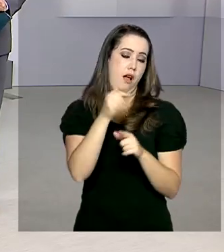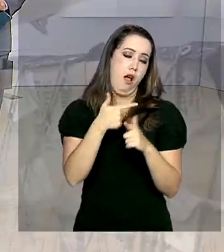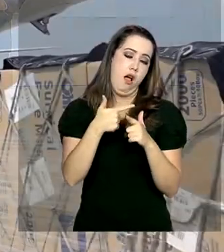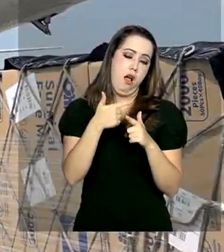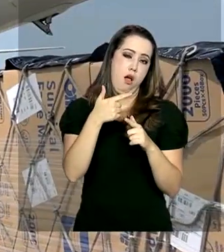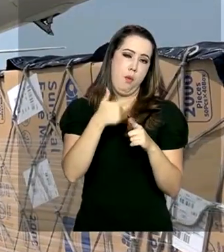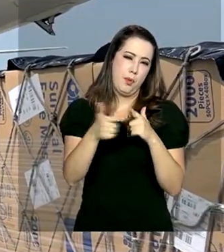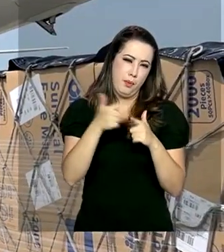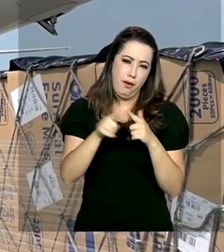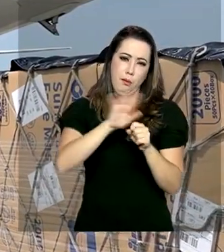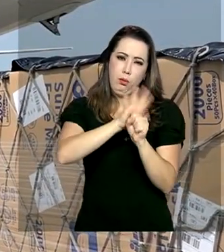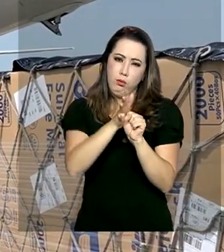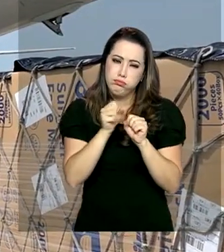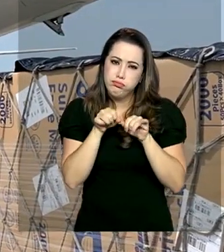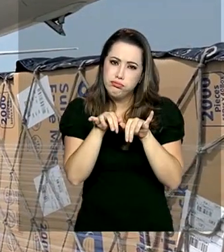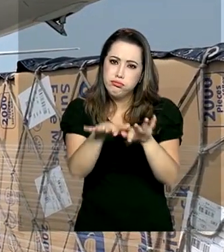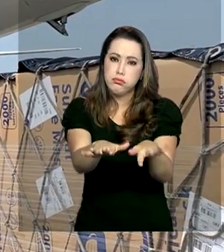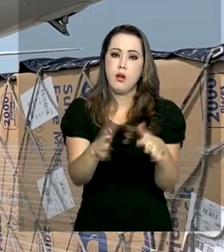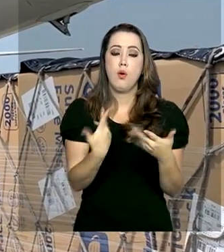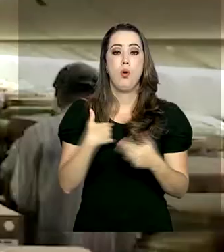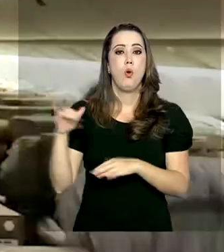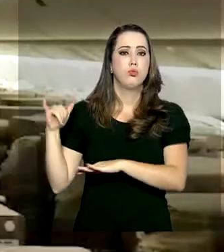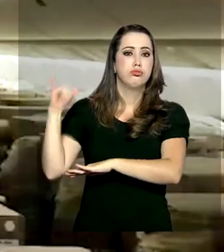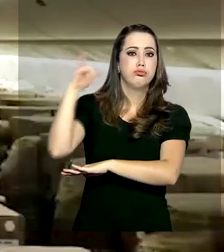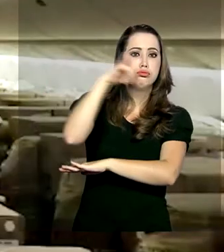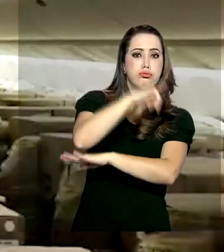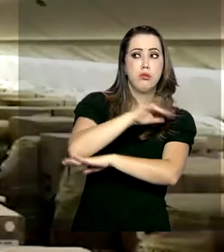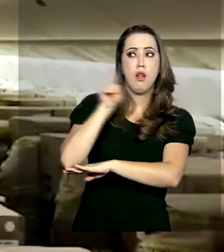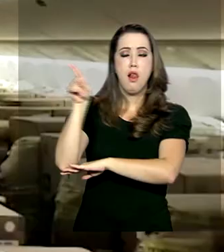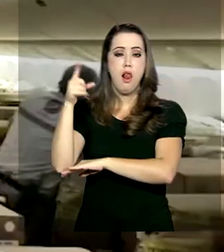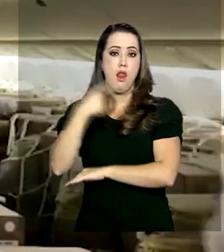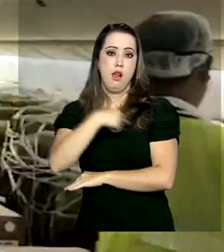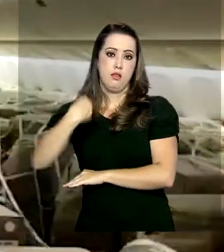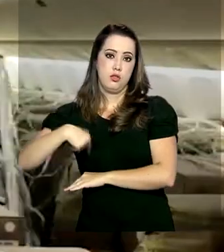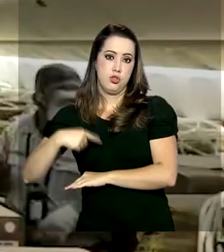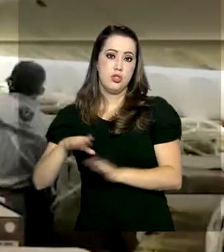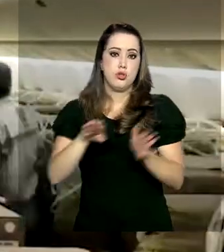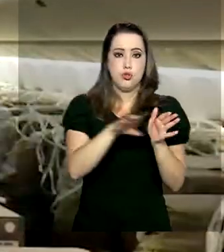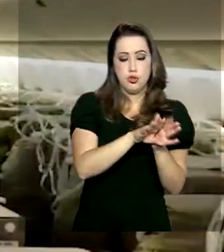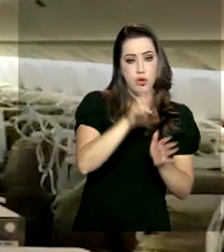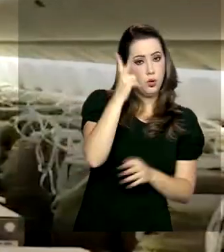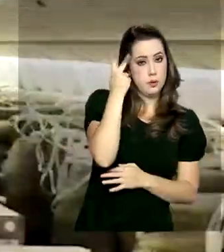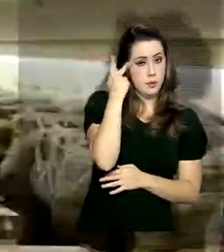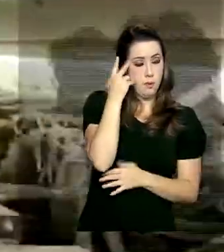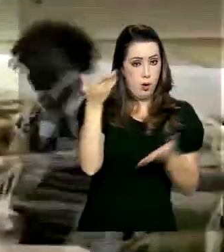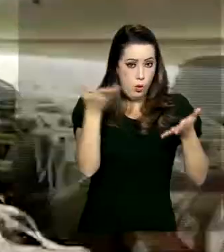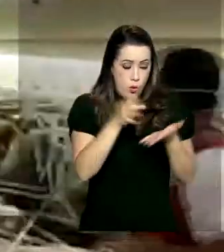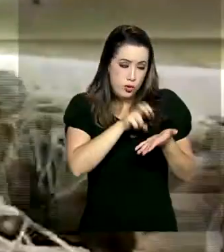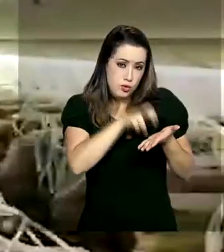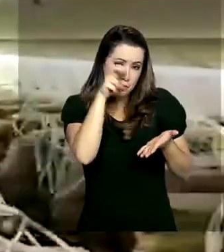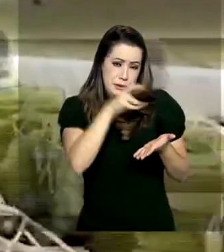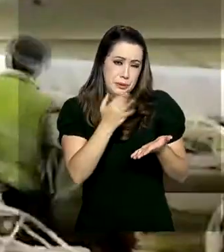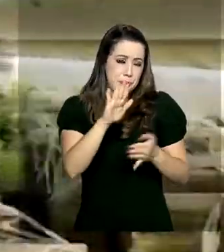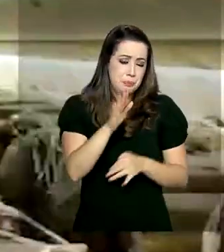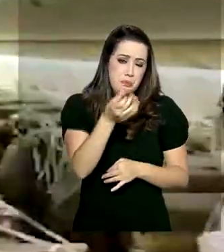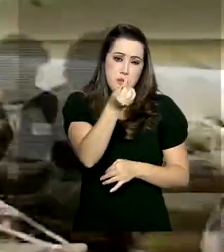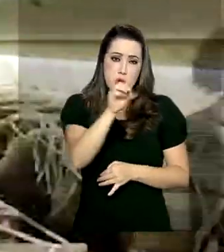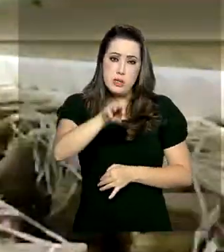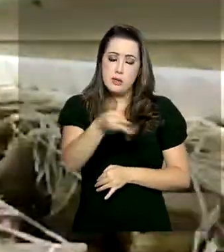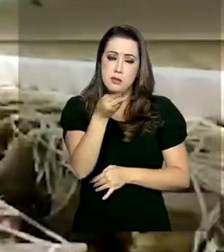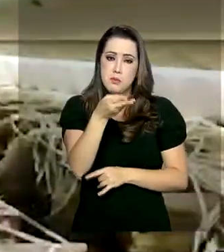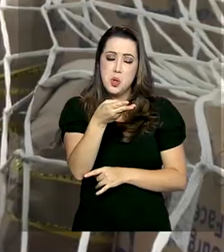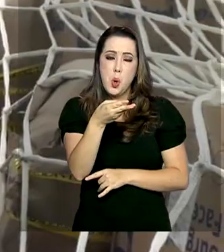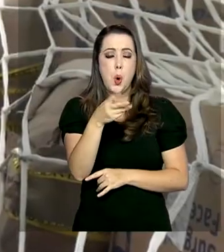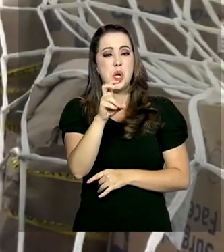voo partiu da China e aterrissou no Aeroporto Internacional de Guarulhos no começo da manhã de hoje, carregado com 6 milhões de